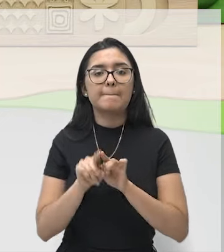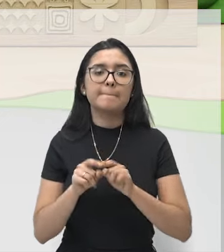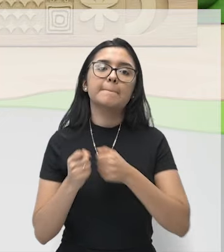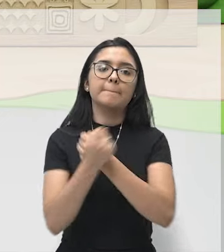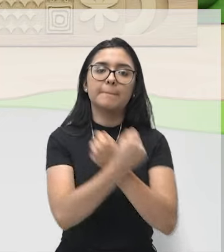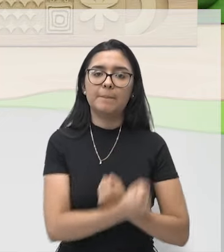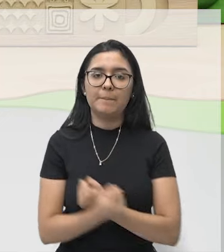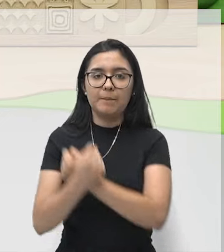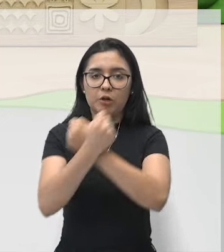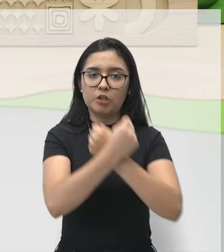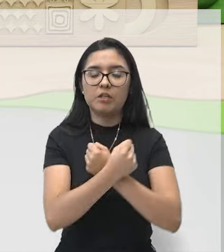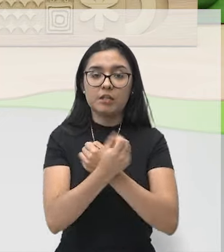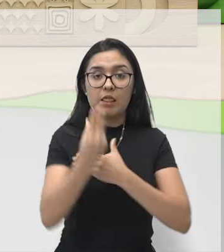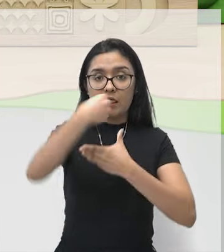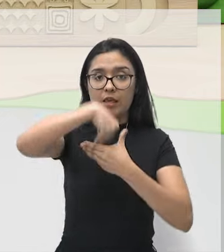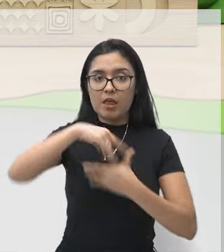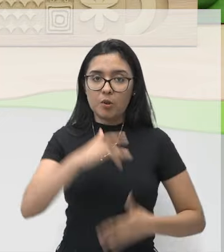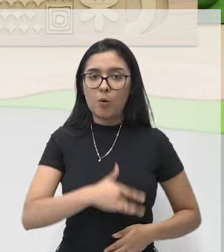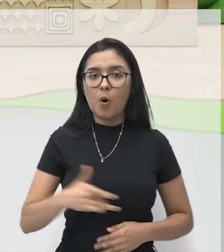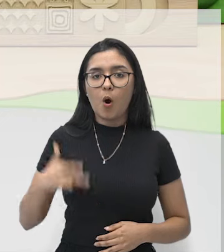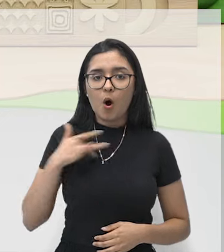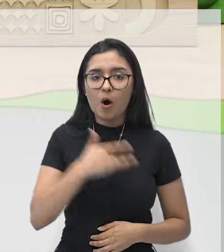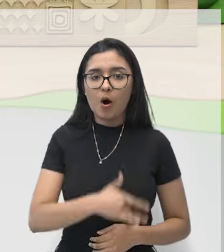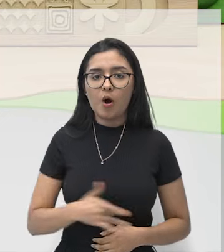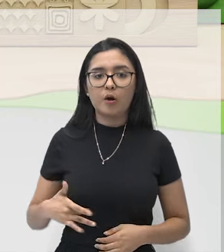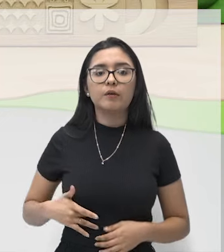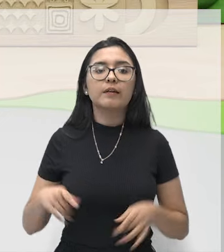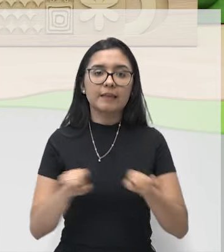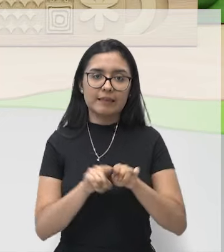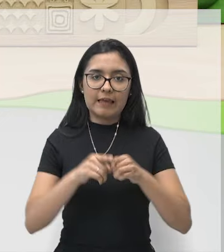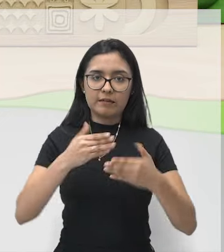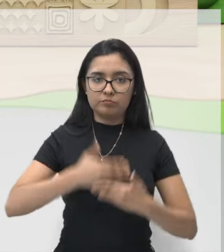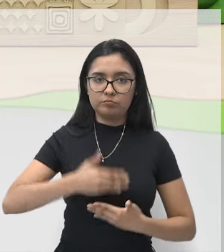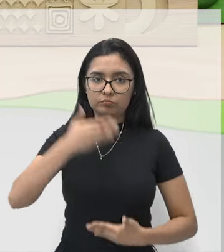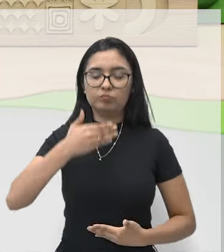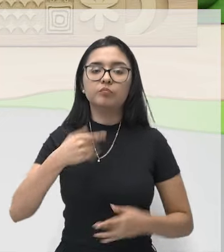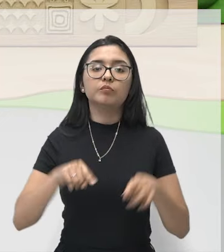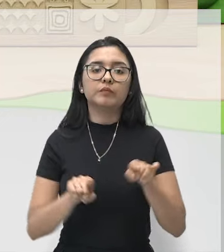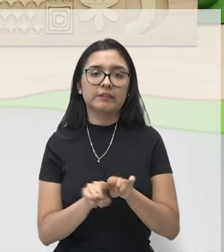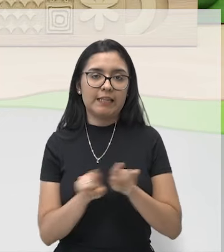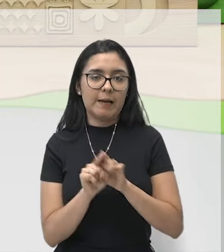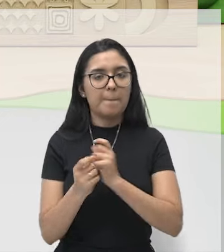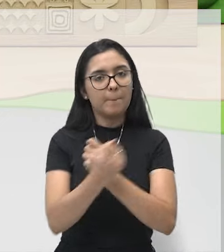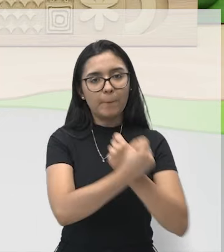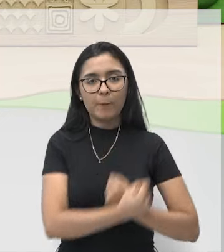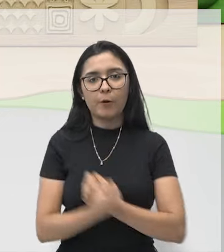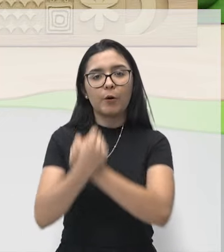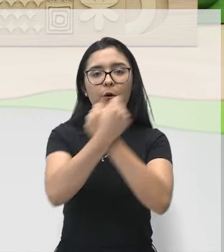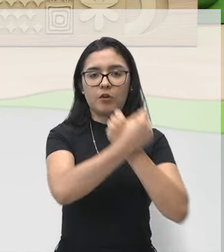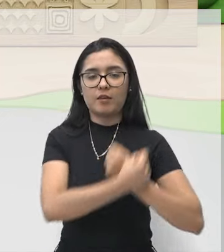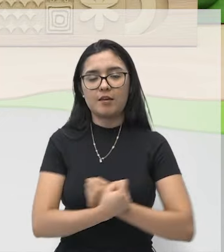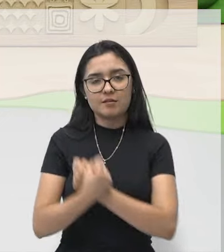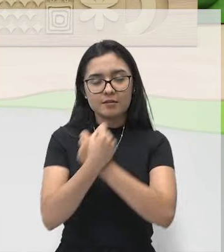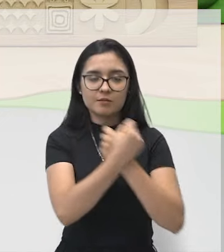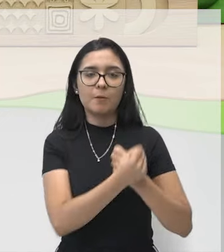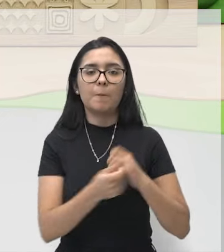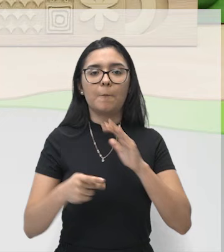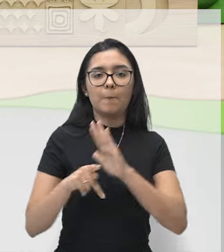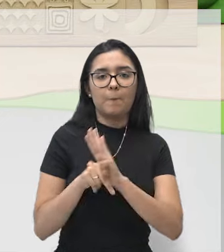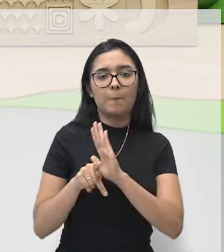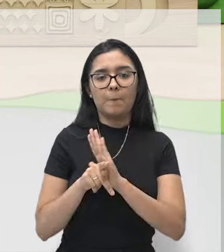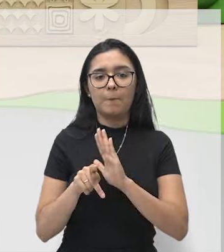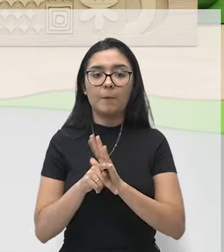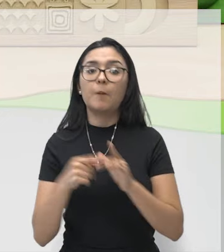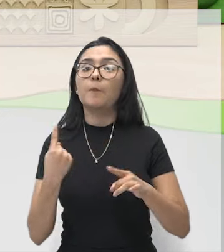dos nossos órgãos internos, nós temos aqui uma camada de proteção na nossa região abdominal,